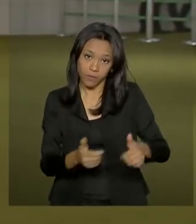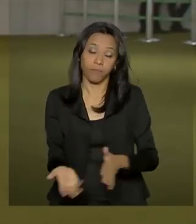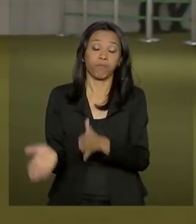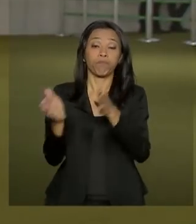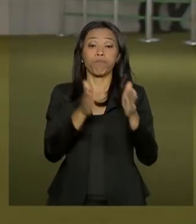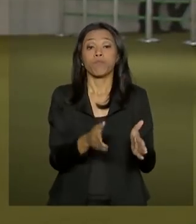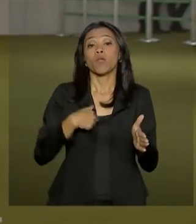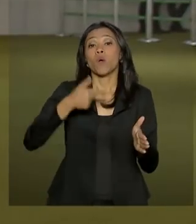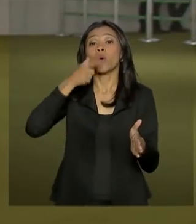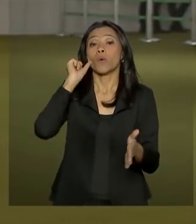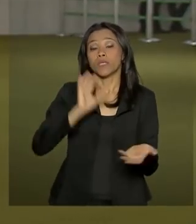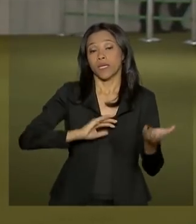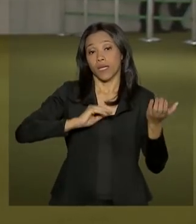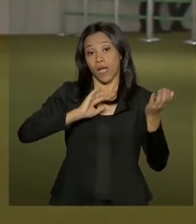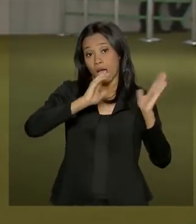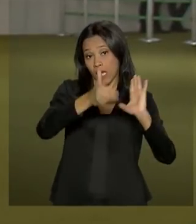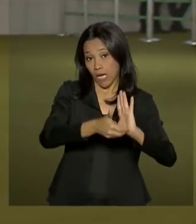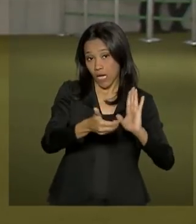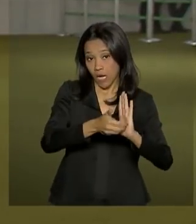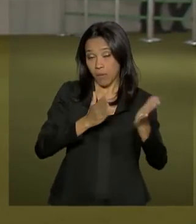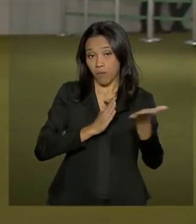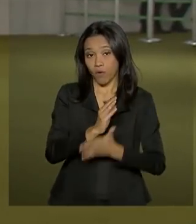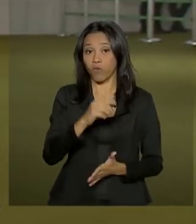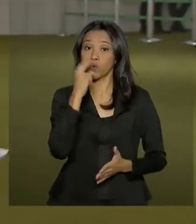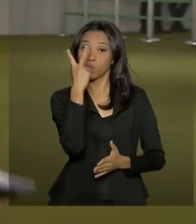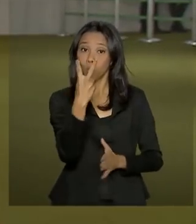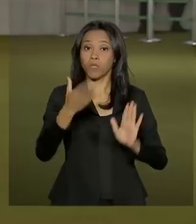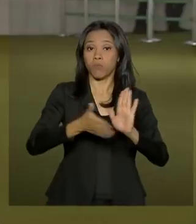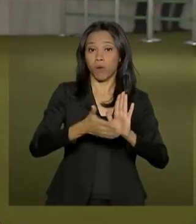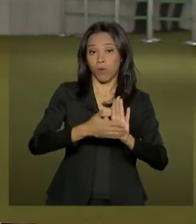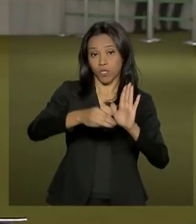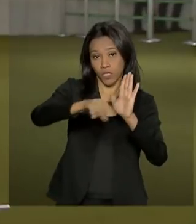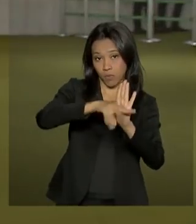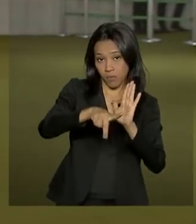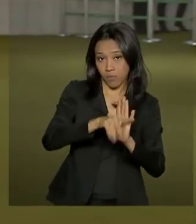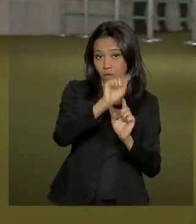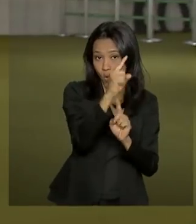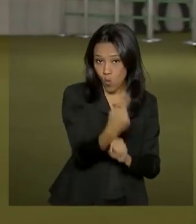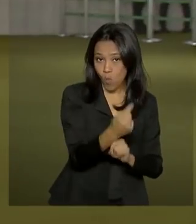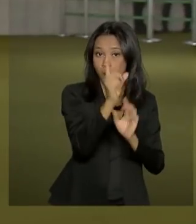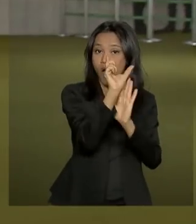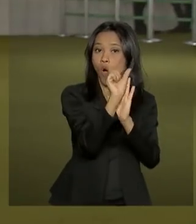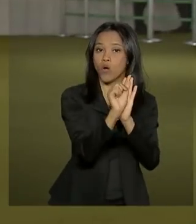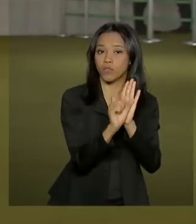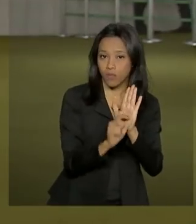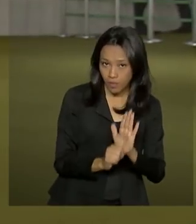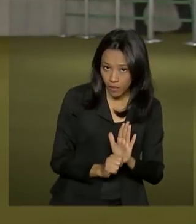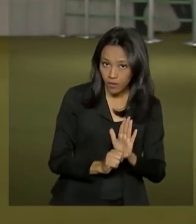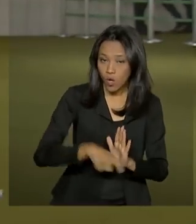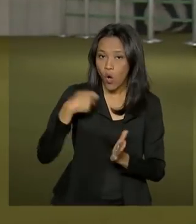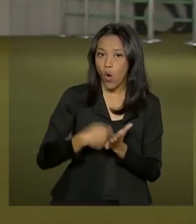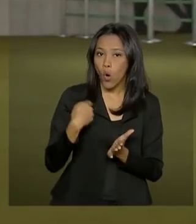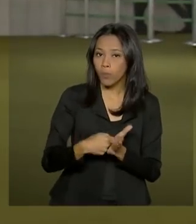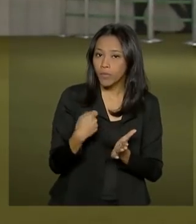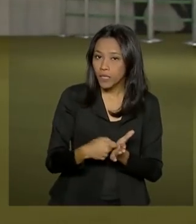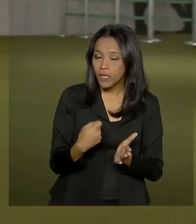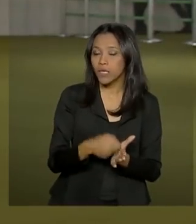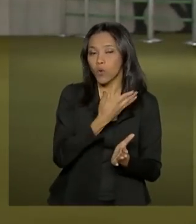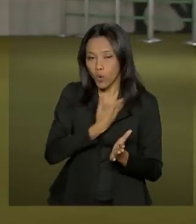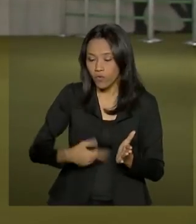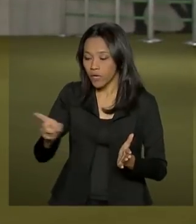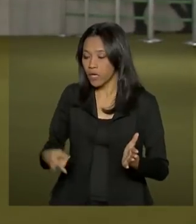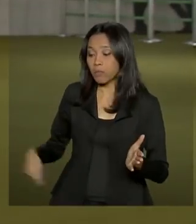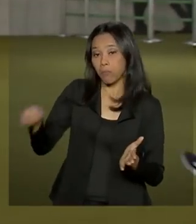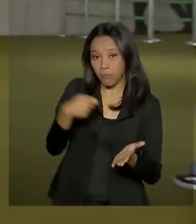aprovou ontem duas propostas de emenda à Constituição, uma trata do orçamento impositivo que obriga o governo a pagar emendas de